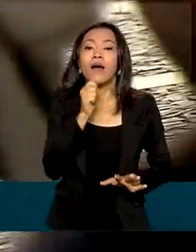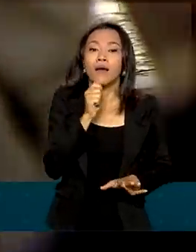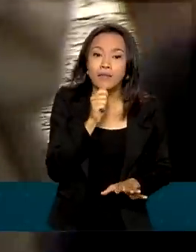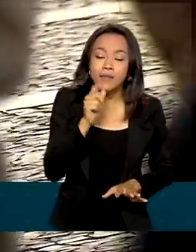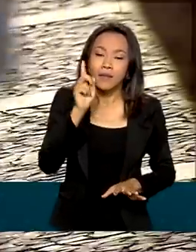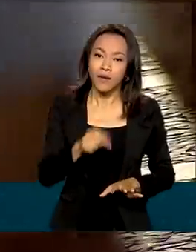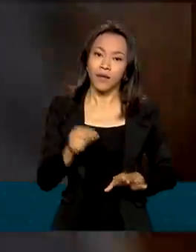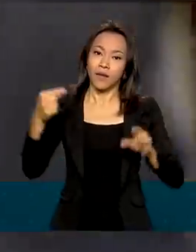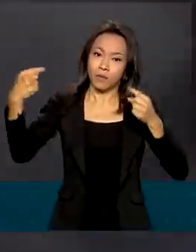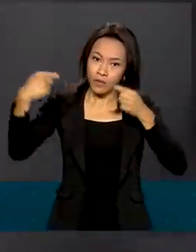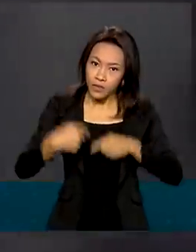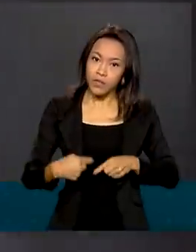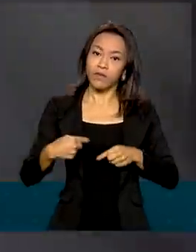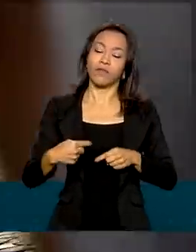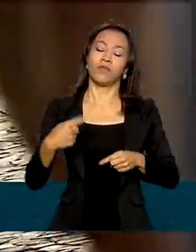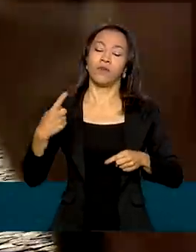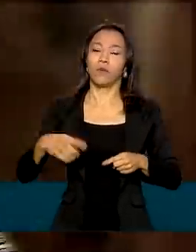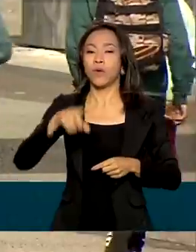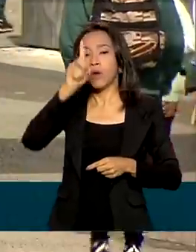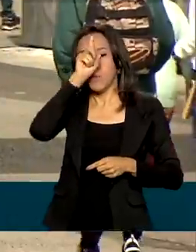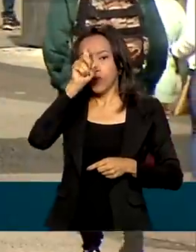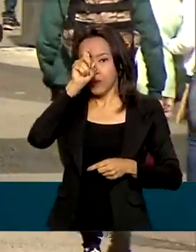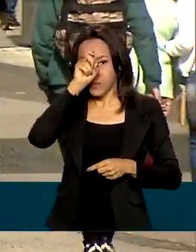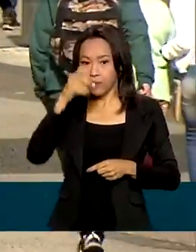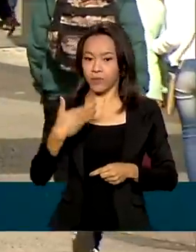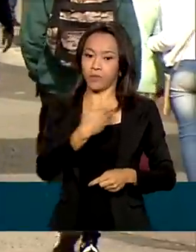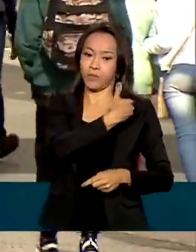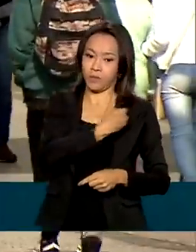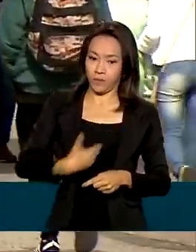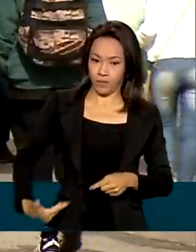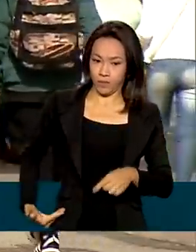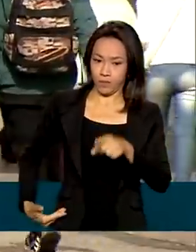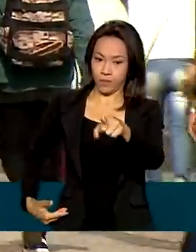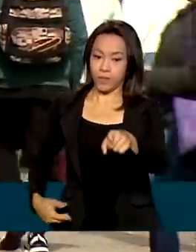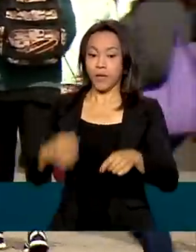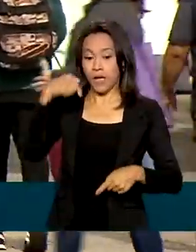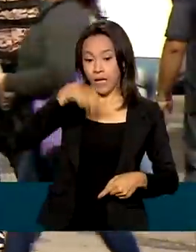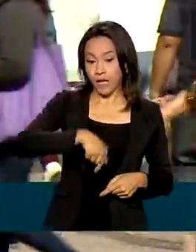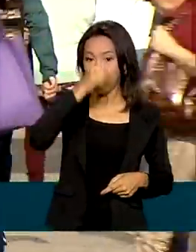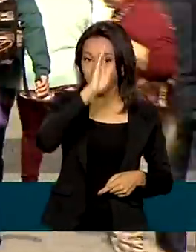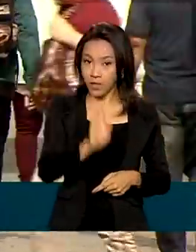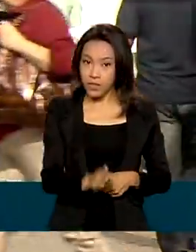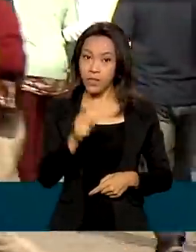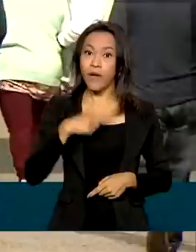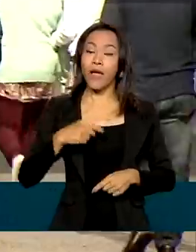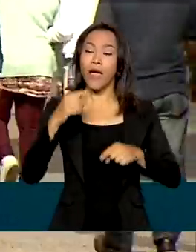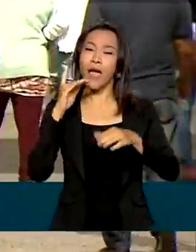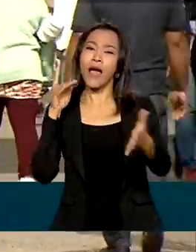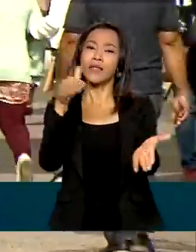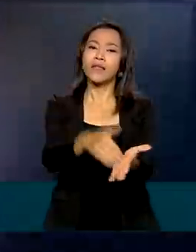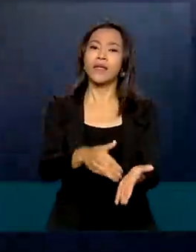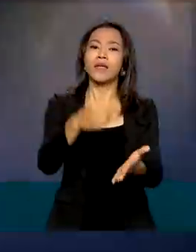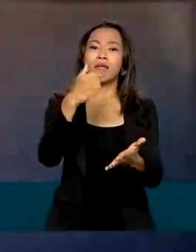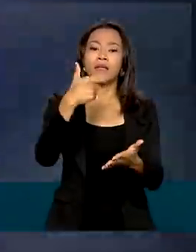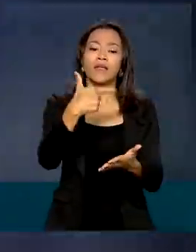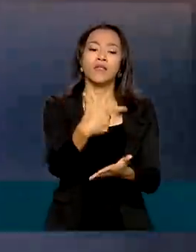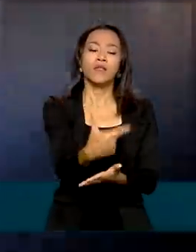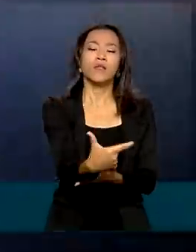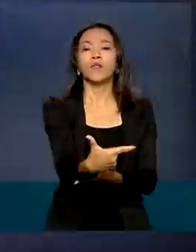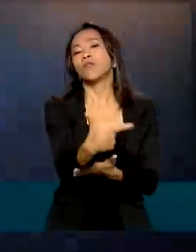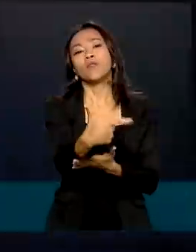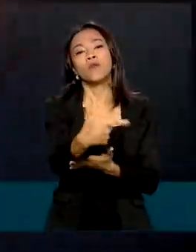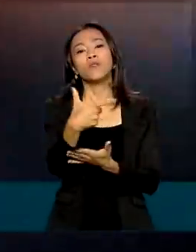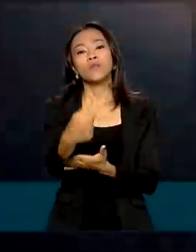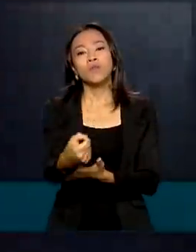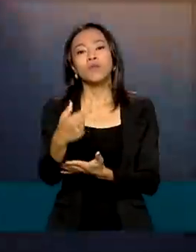desafio para os sistemas de saúde. No Brasil, a meta é erradicar a doença até 2035, reduzindo o